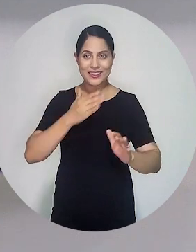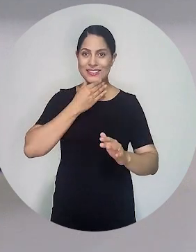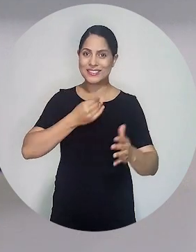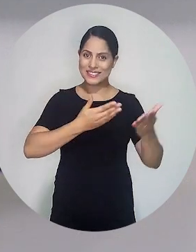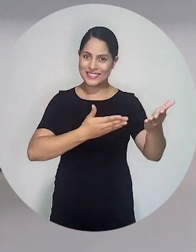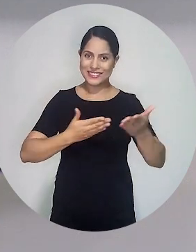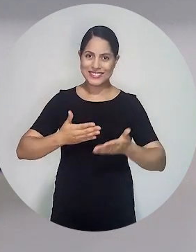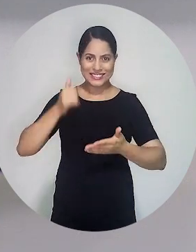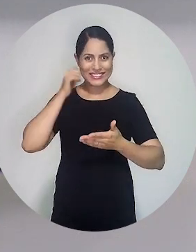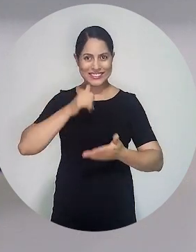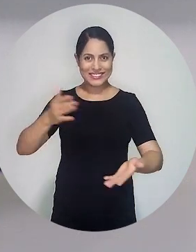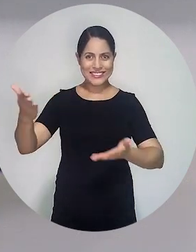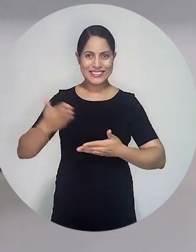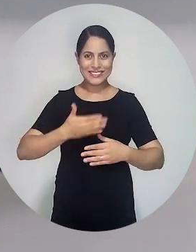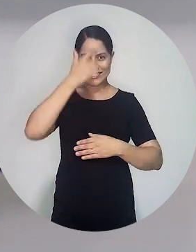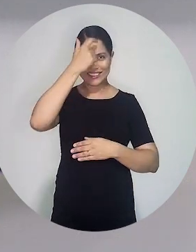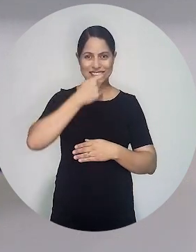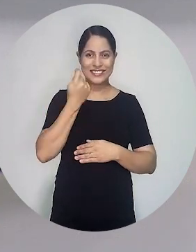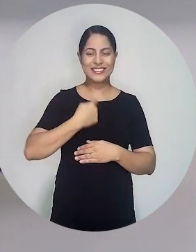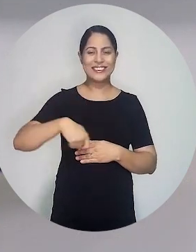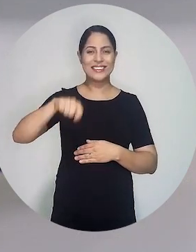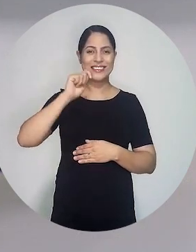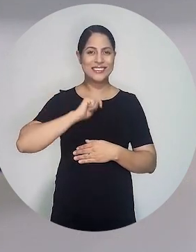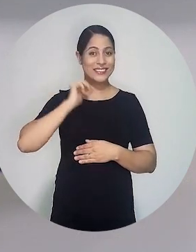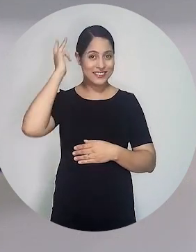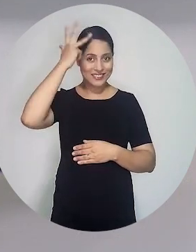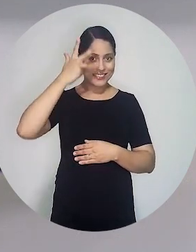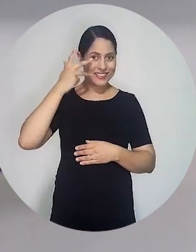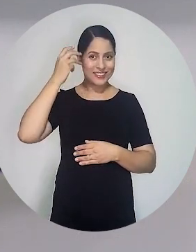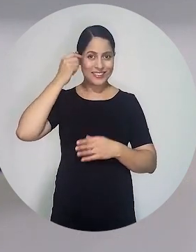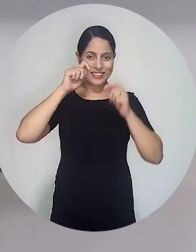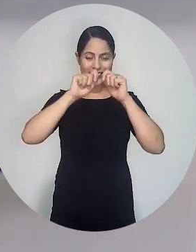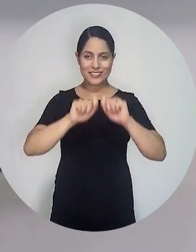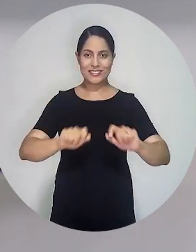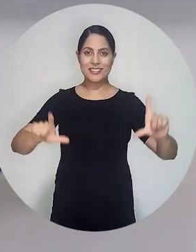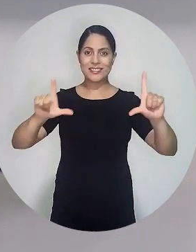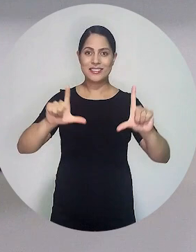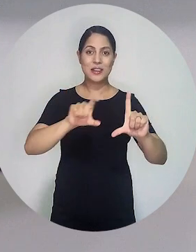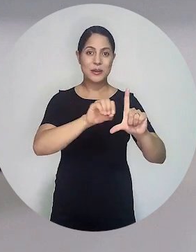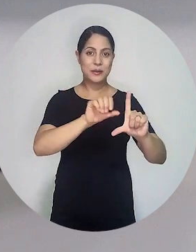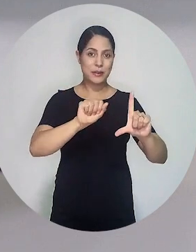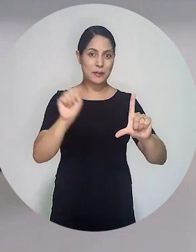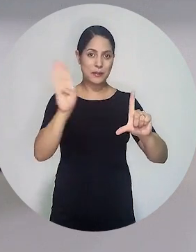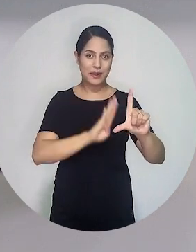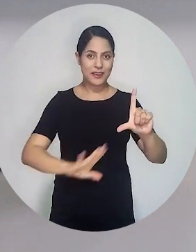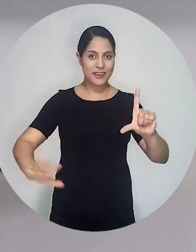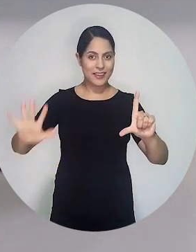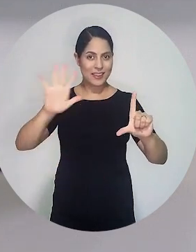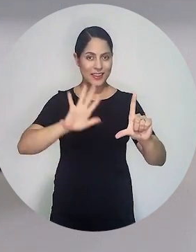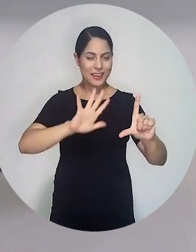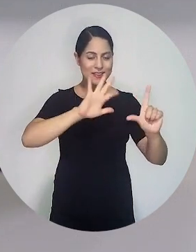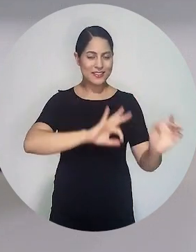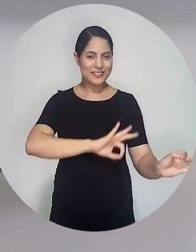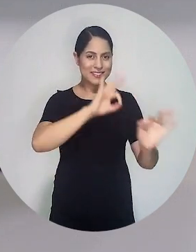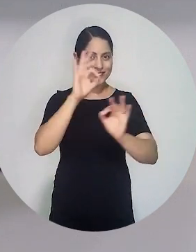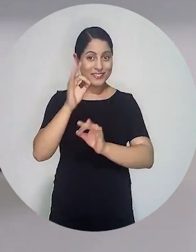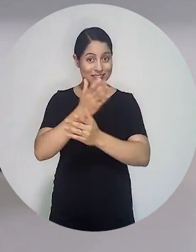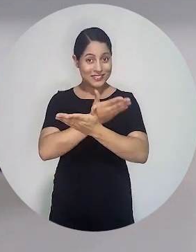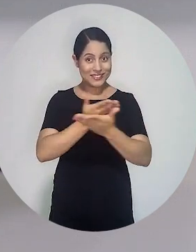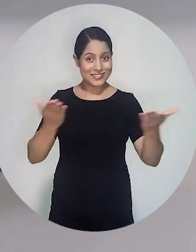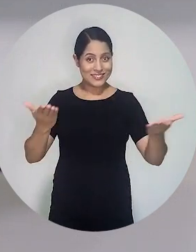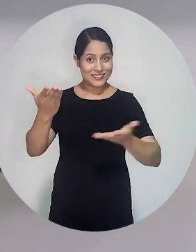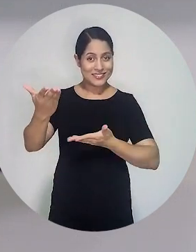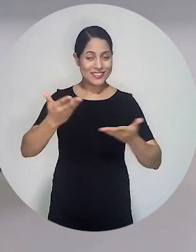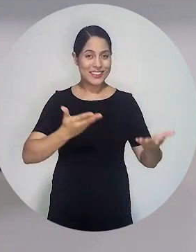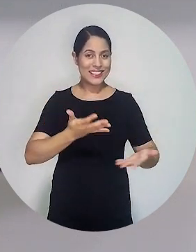Olá, seja bem-vindo, seja bem-vinda. Eu sou Mariana Xavier e esta é mais uma edição do programa OAB Nacional. Você,